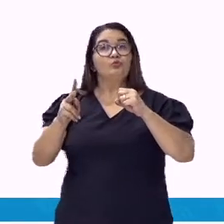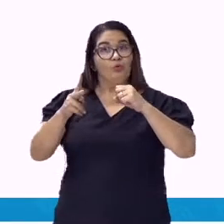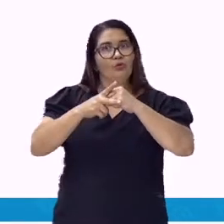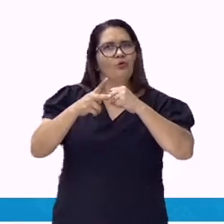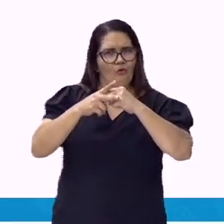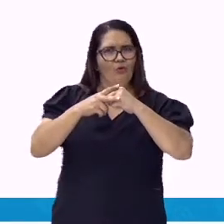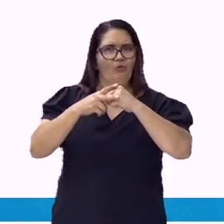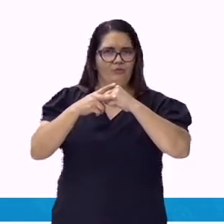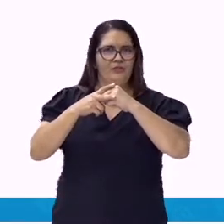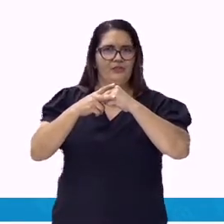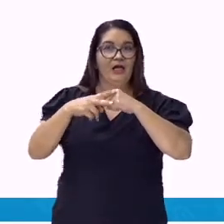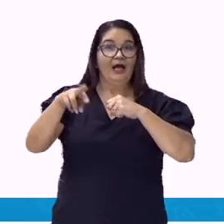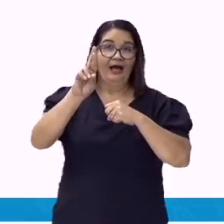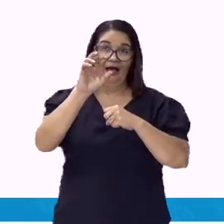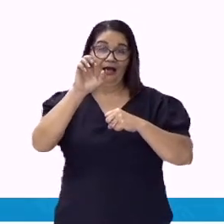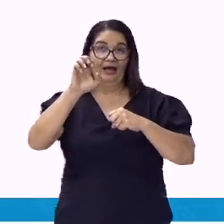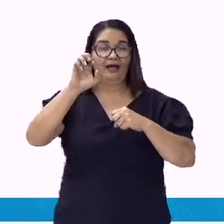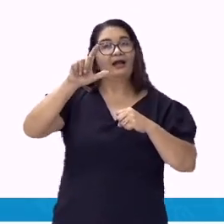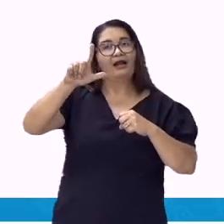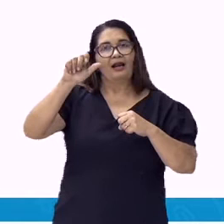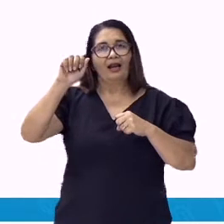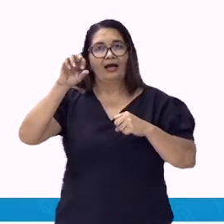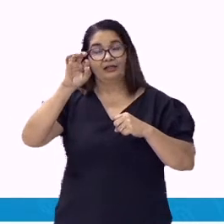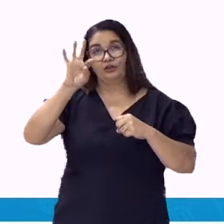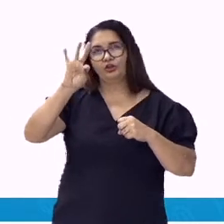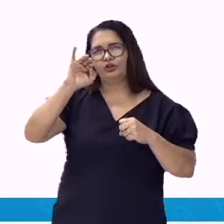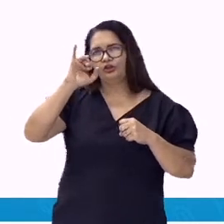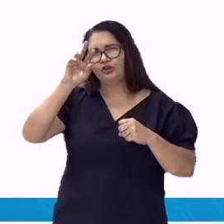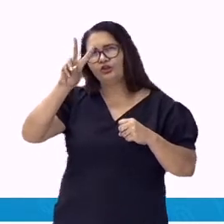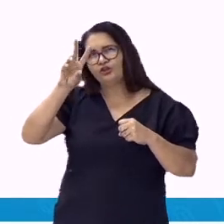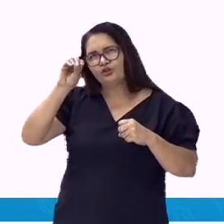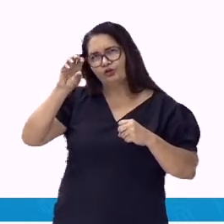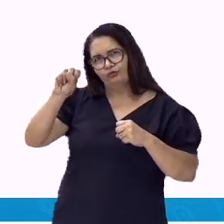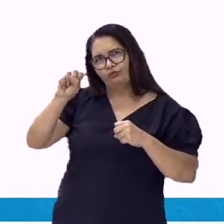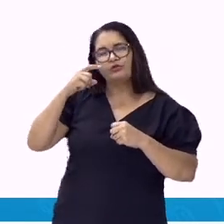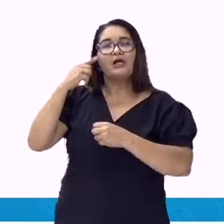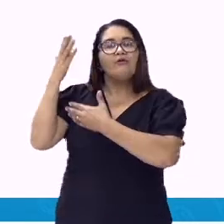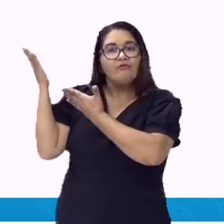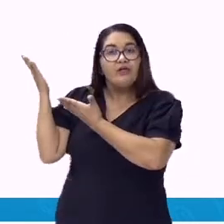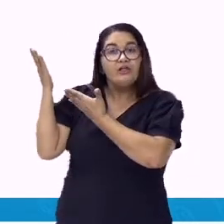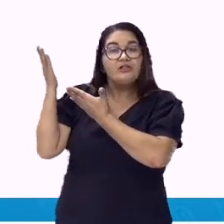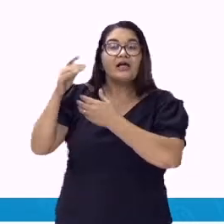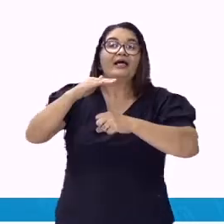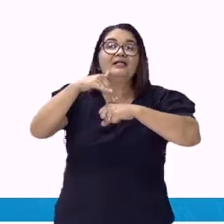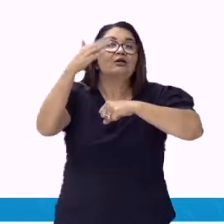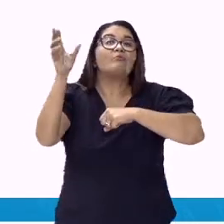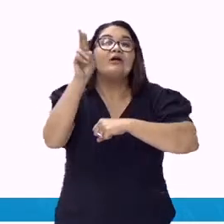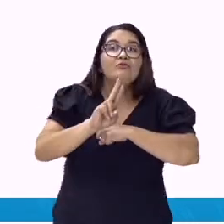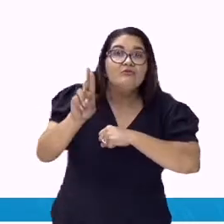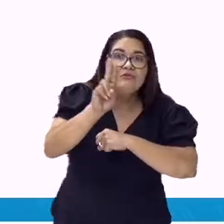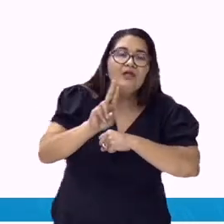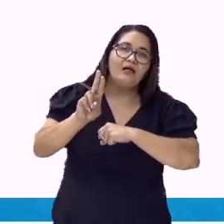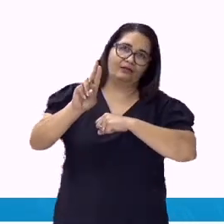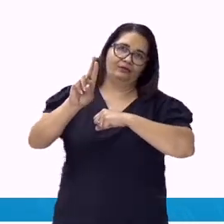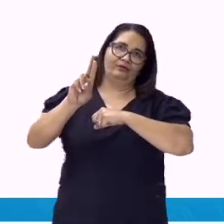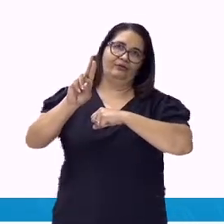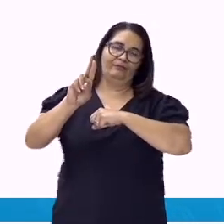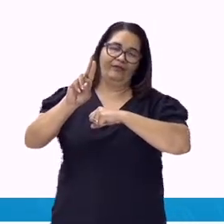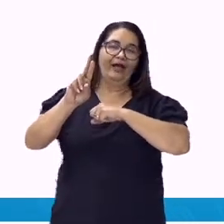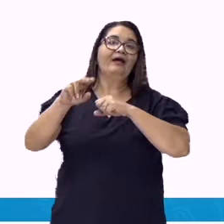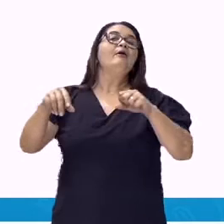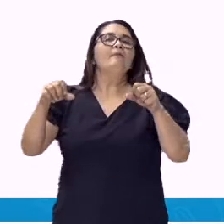dúvida, o mais utilizado. E por esse motivo, é por esse motivo que ele é conhecido como pronome relativo universal.